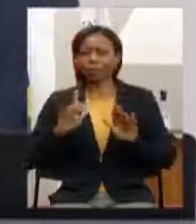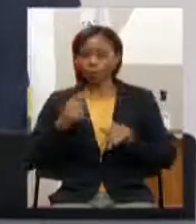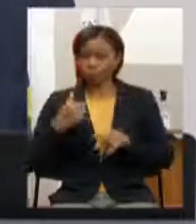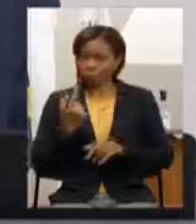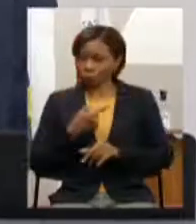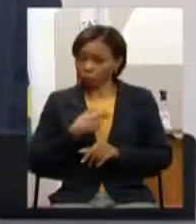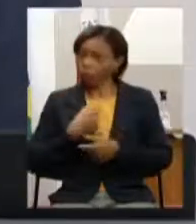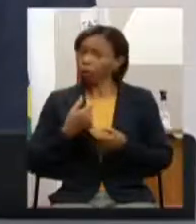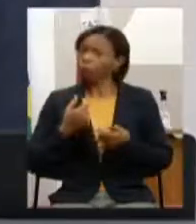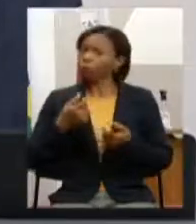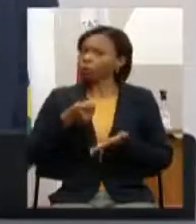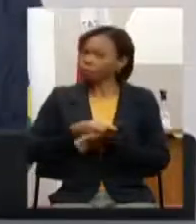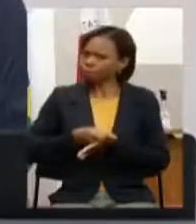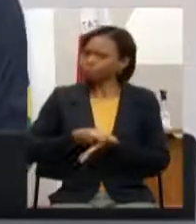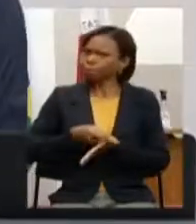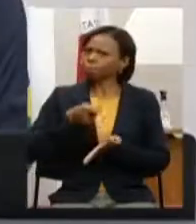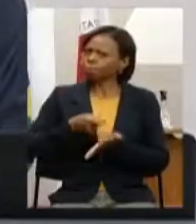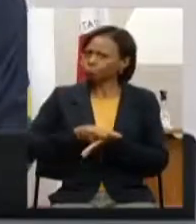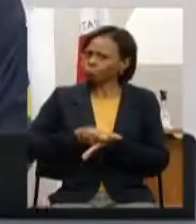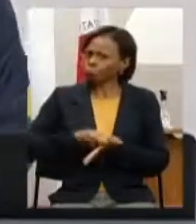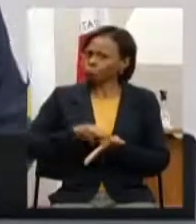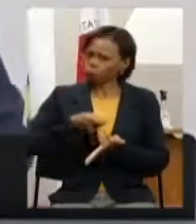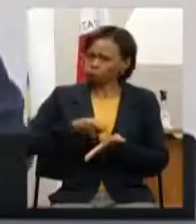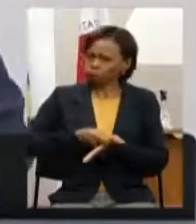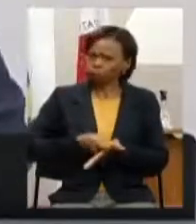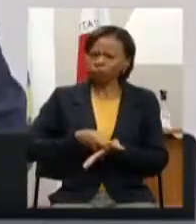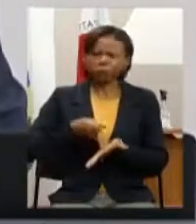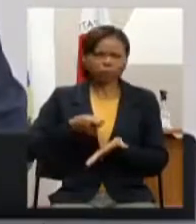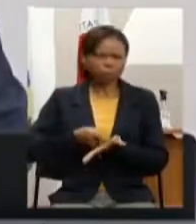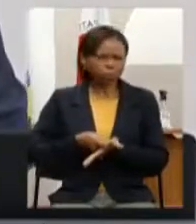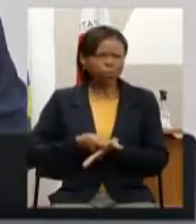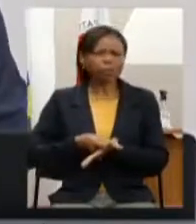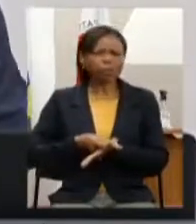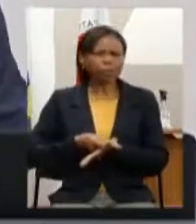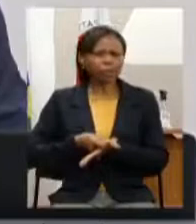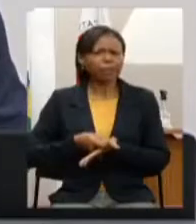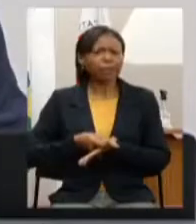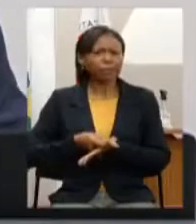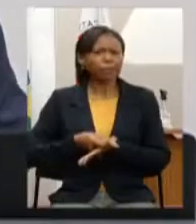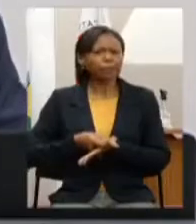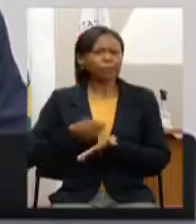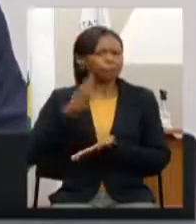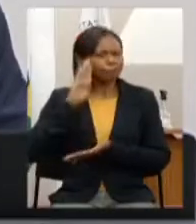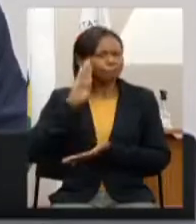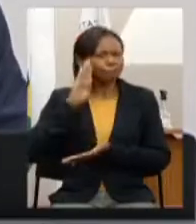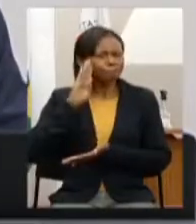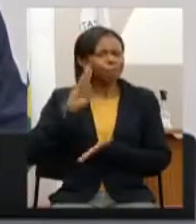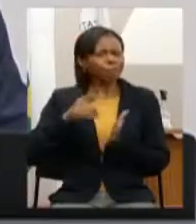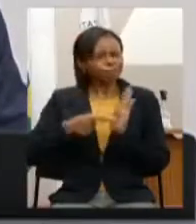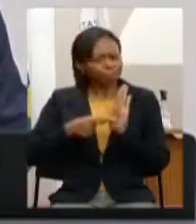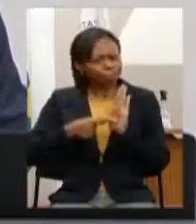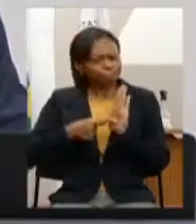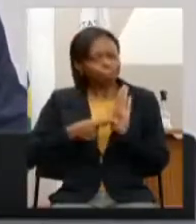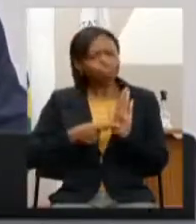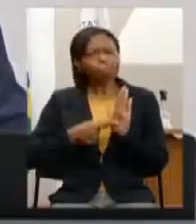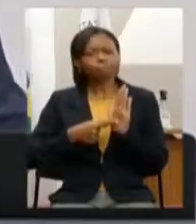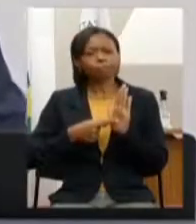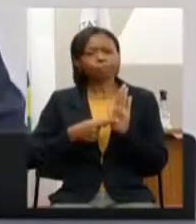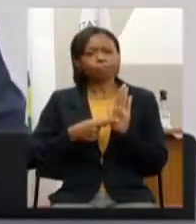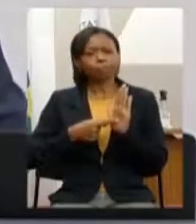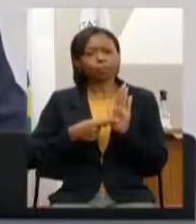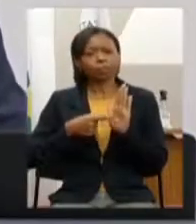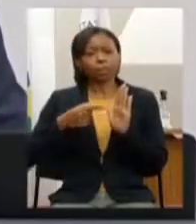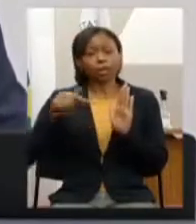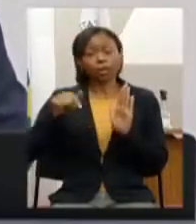tem cobrado cobrado de maneira insistente até a gente tem ressaltado desde que faz parte aqui